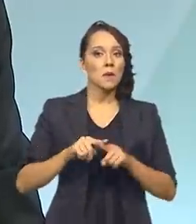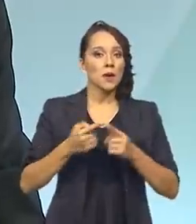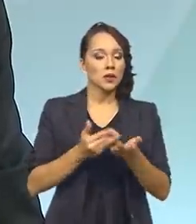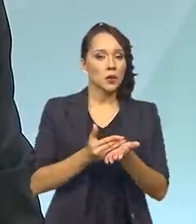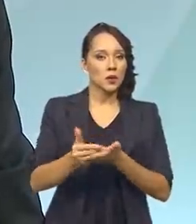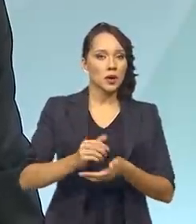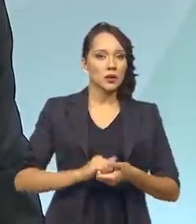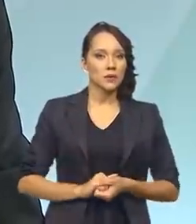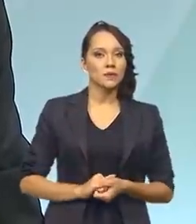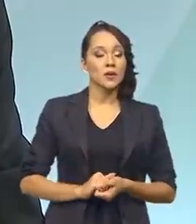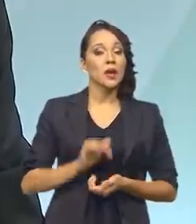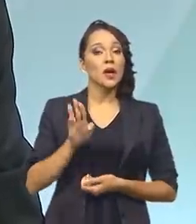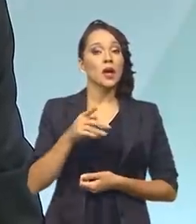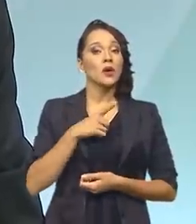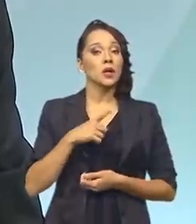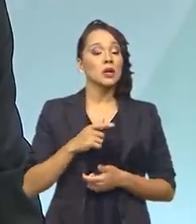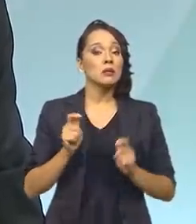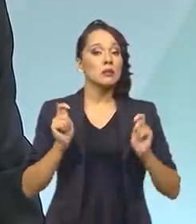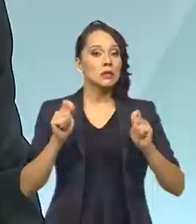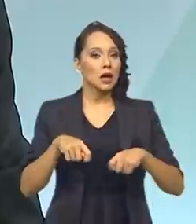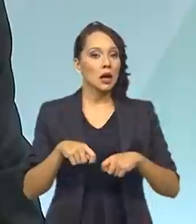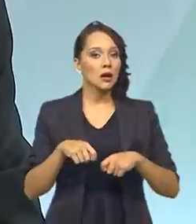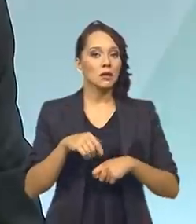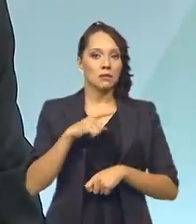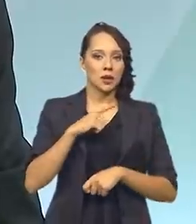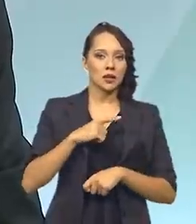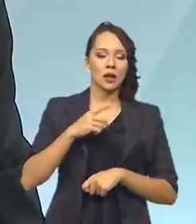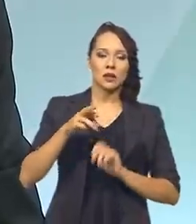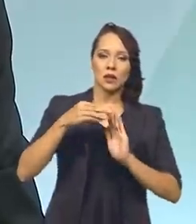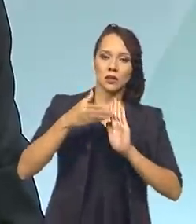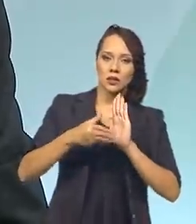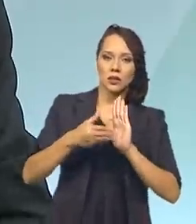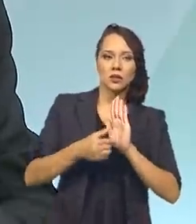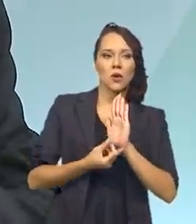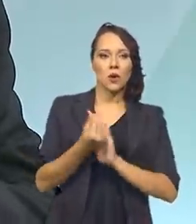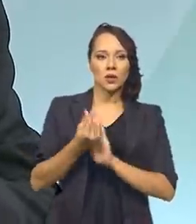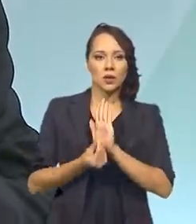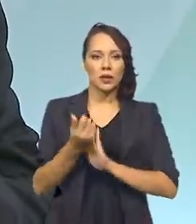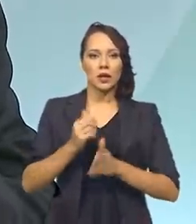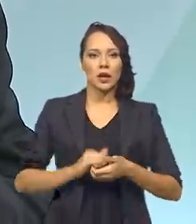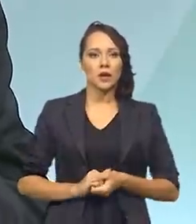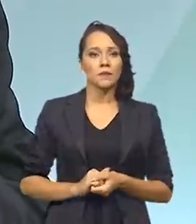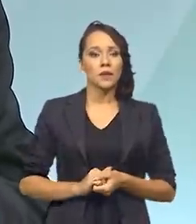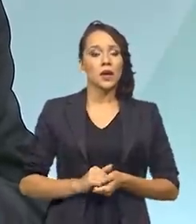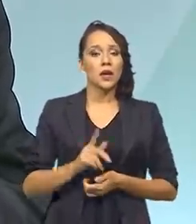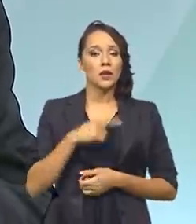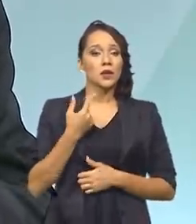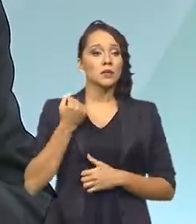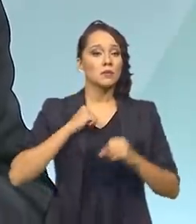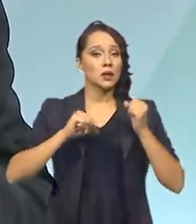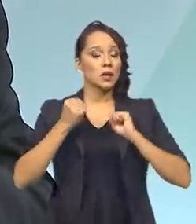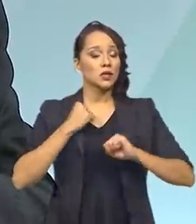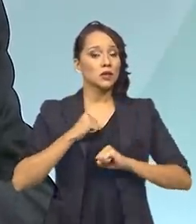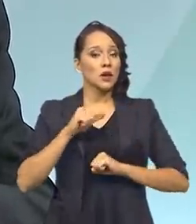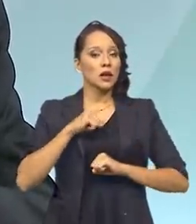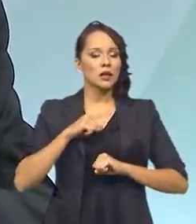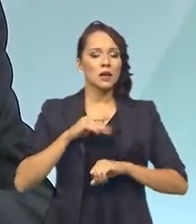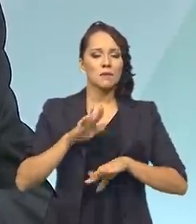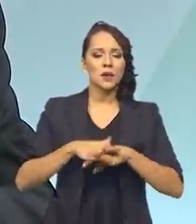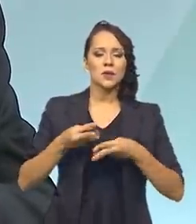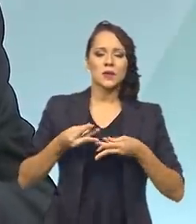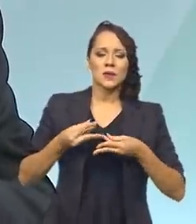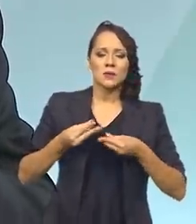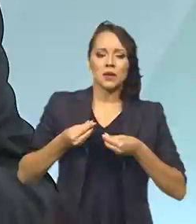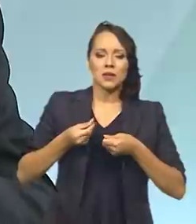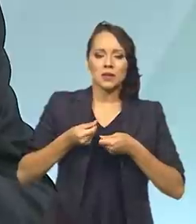É o que nos coube dentro das restrições orçamentárias. E a nossa expectativa é que haja uma sensibilização